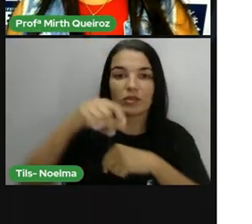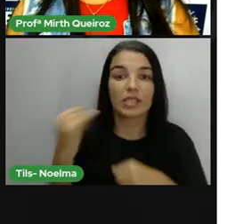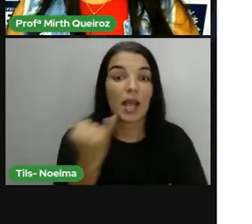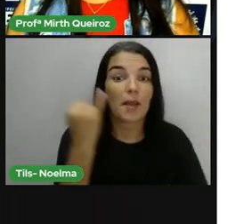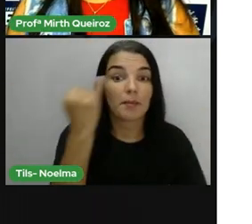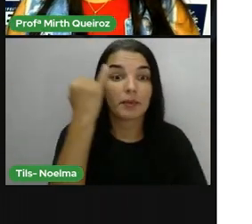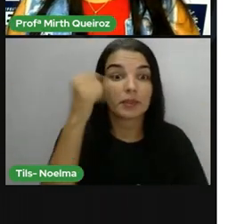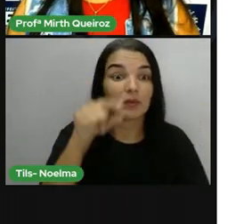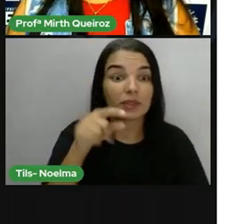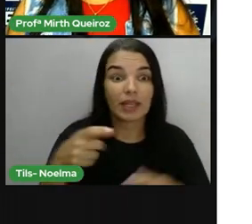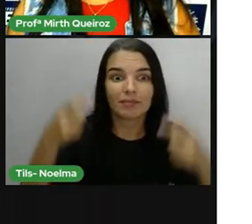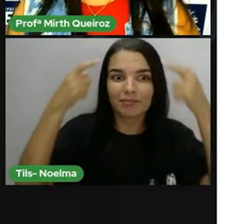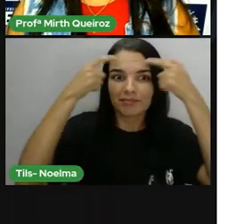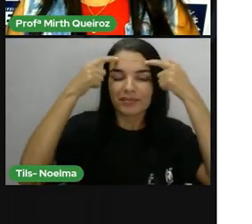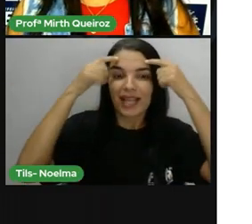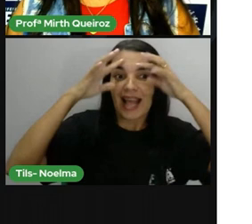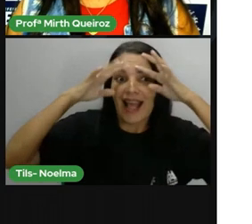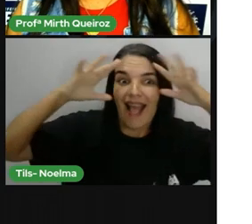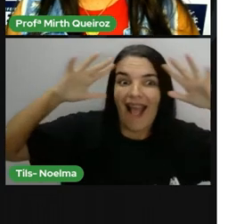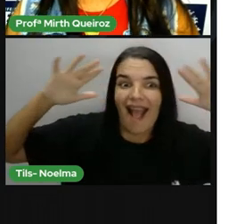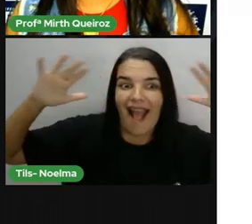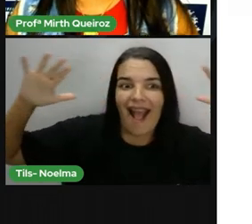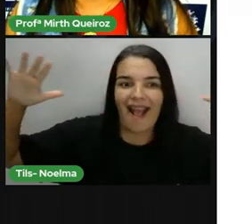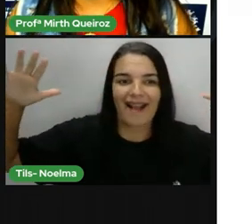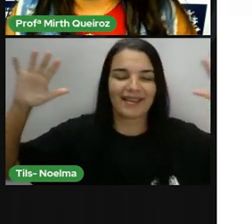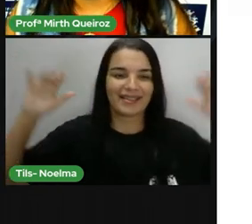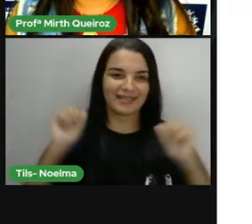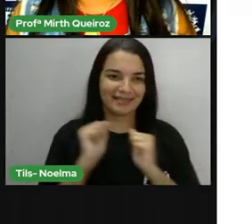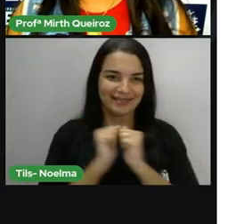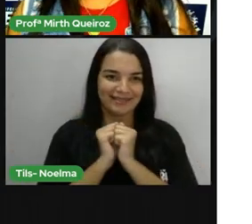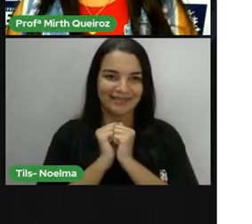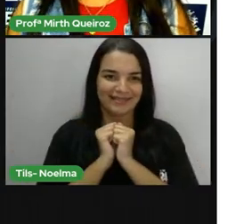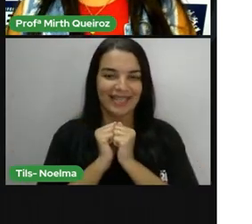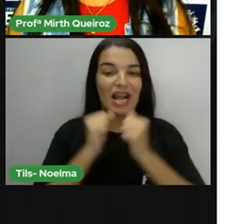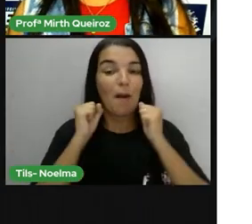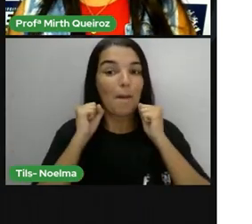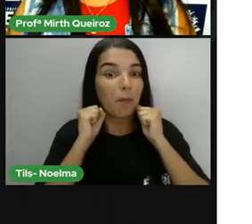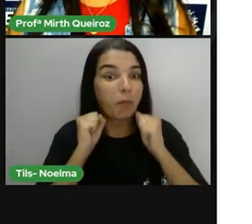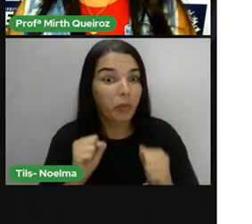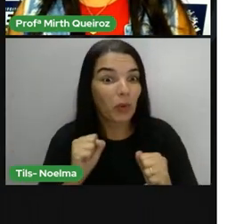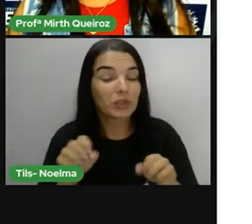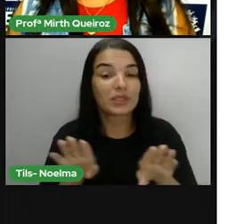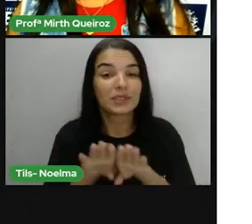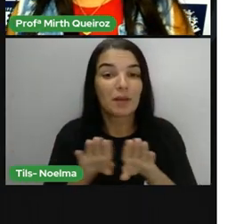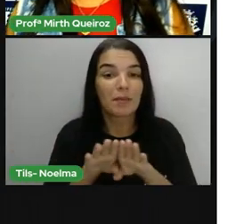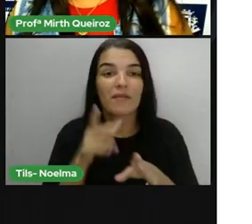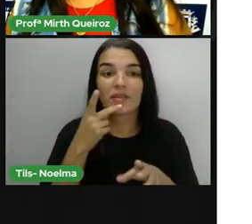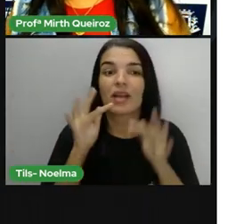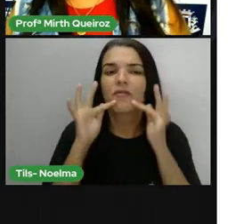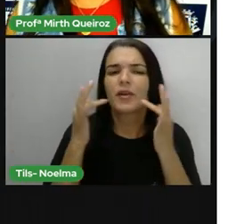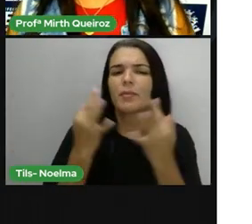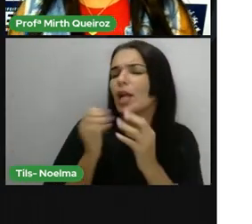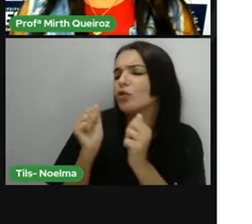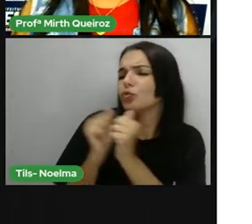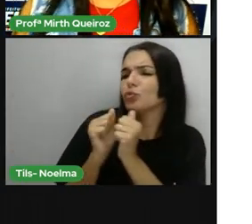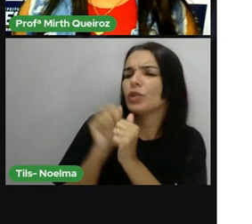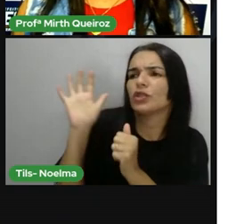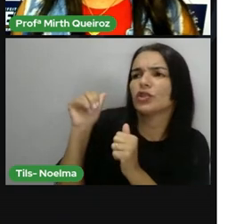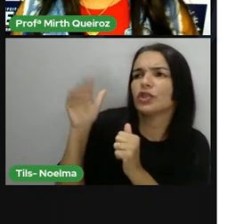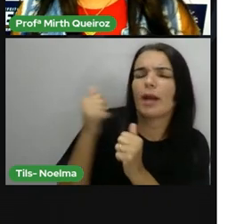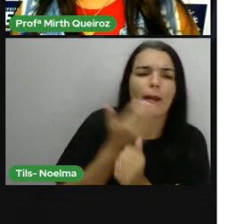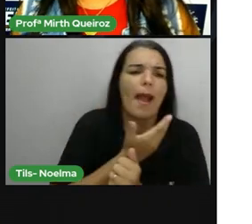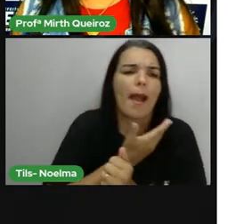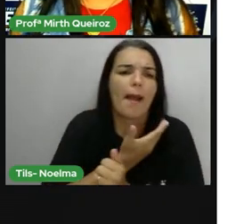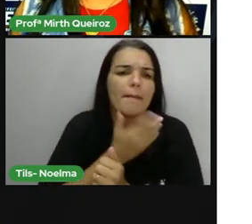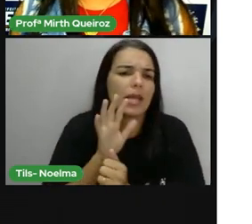explorar a sua capacidade criadora e criativa. Podem também recitar junto com o familiar. Pode chamar aí